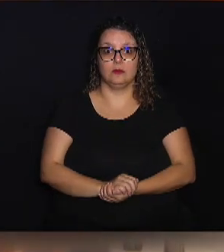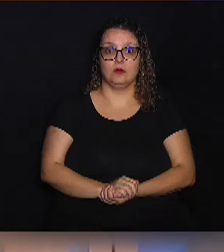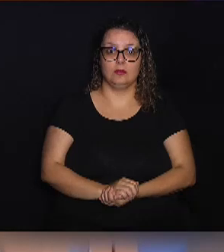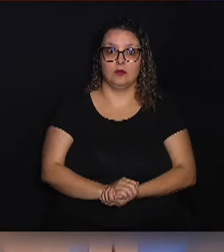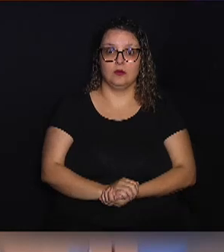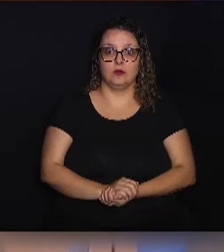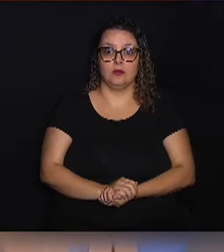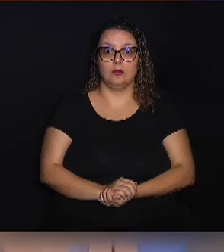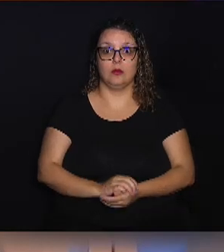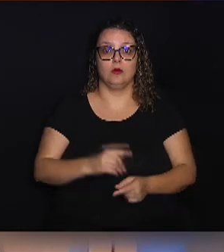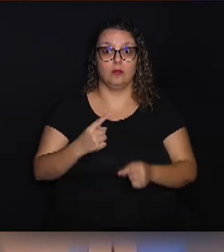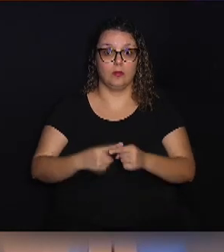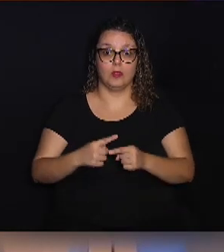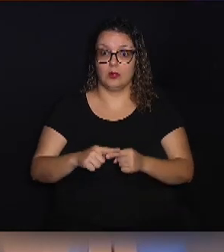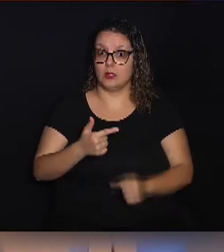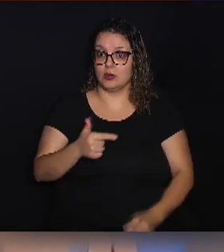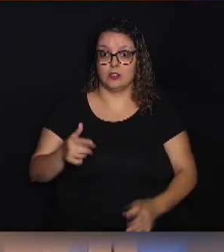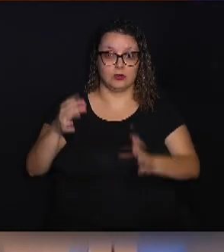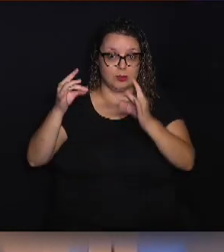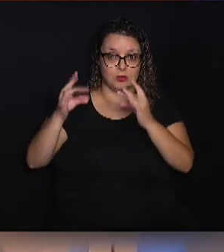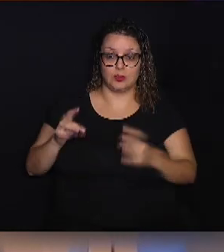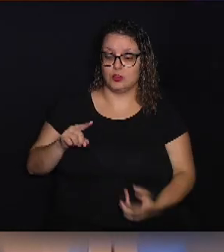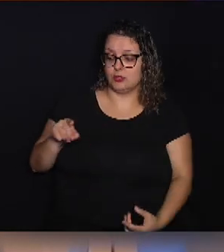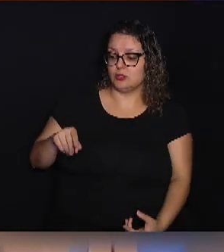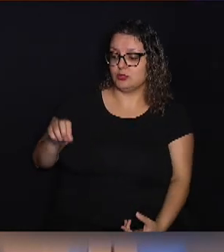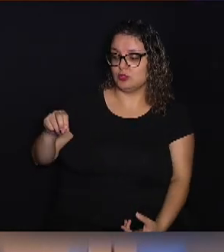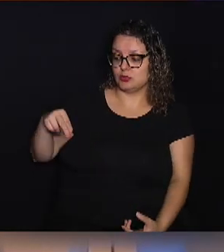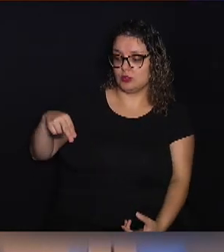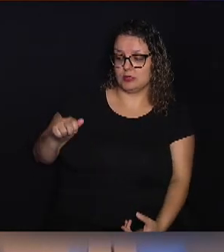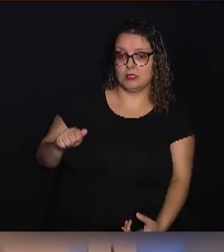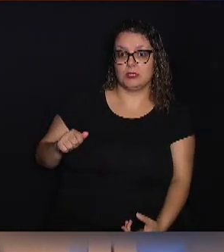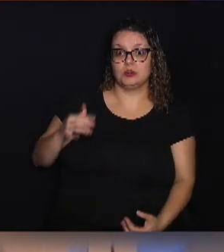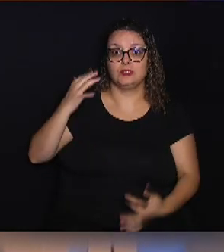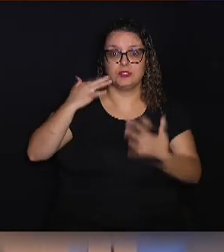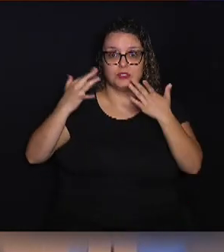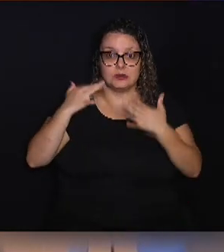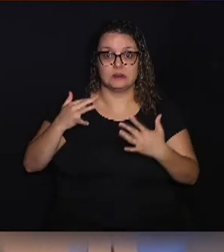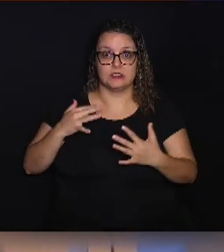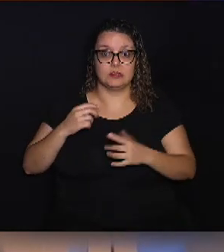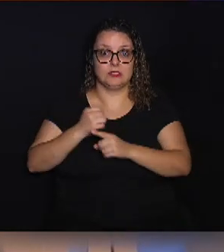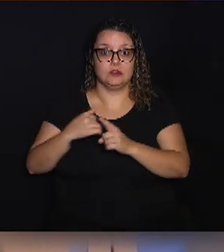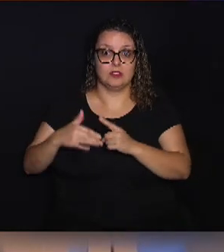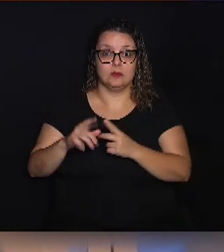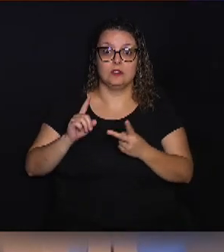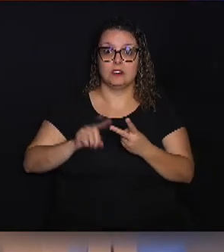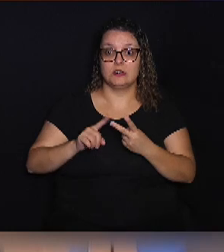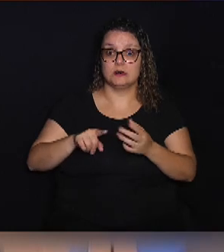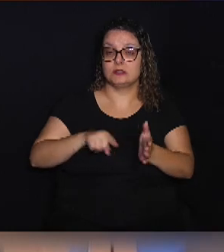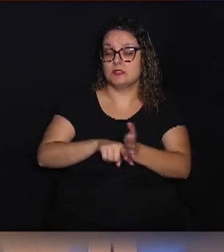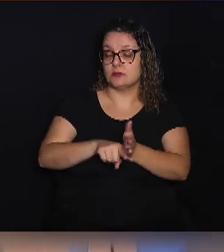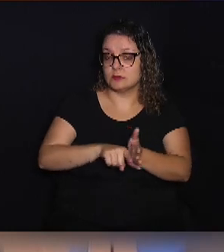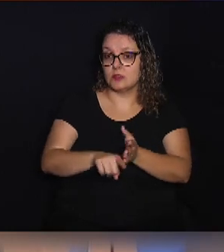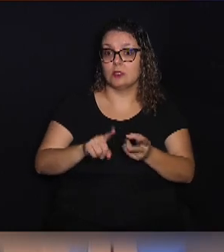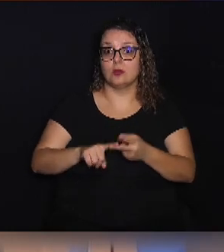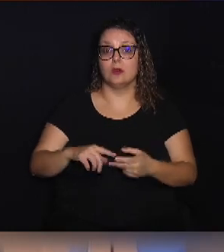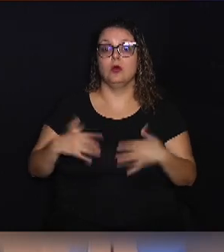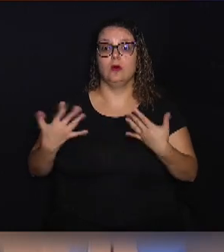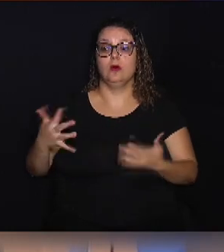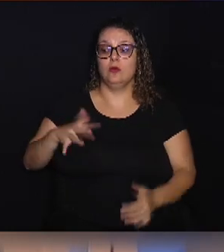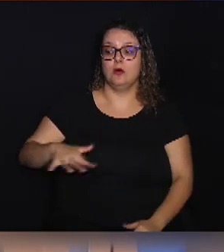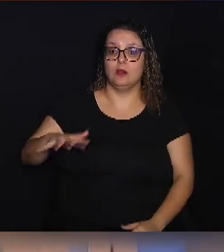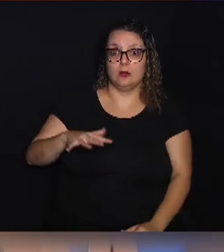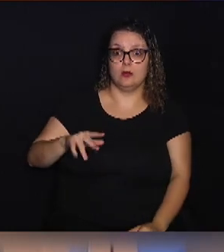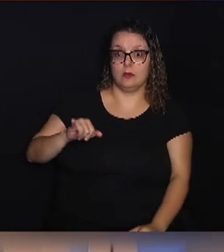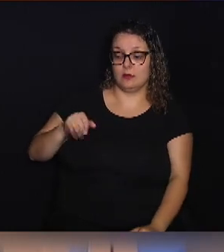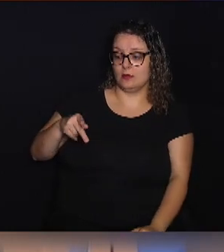especificado zona de interesse social no PIDES? A segunda pergunta, qual a área que vai ser impermeabilizada